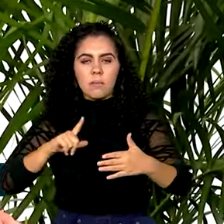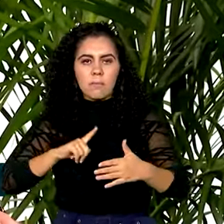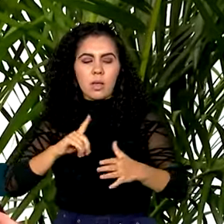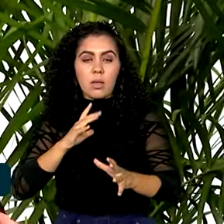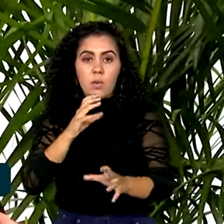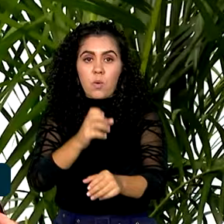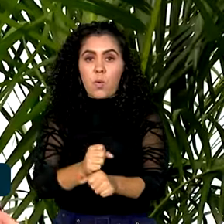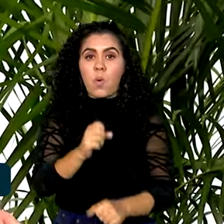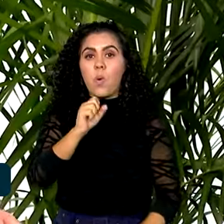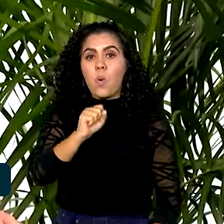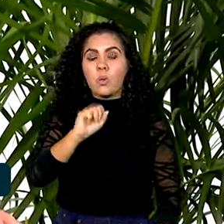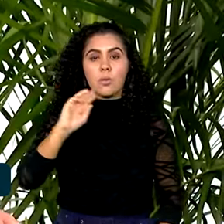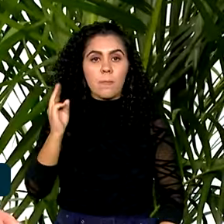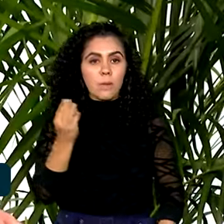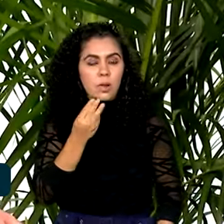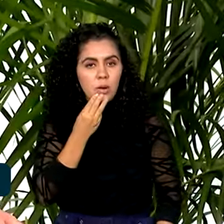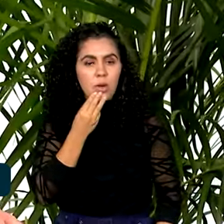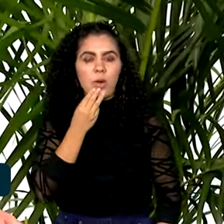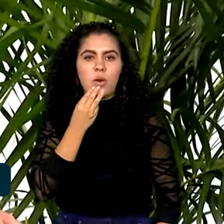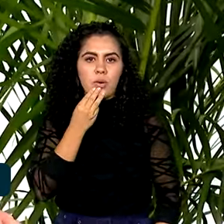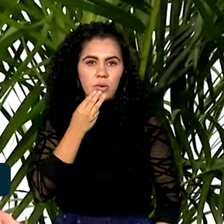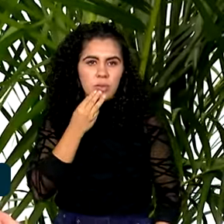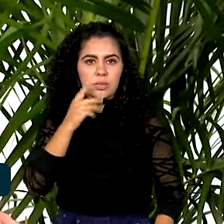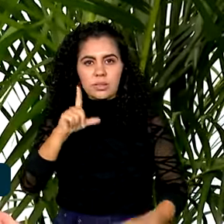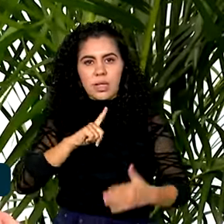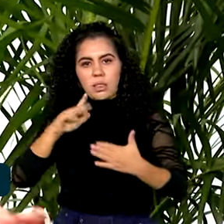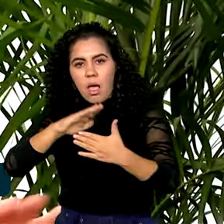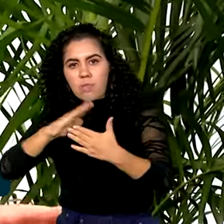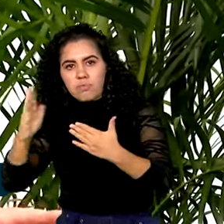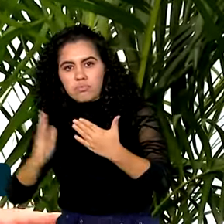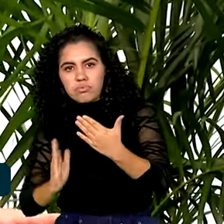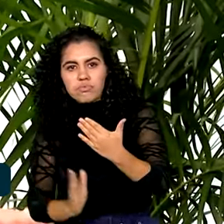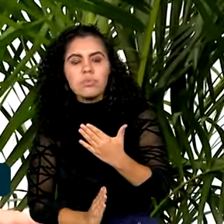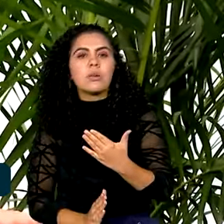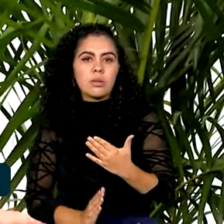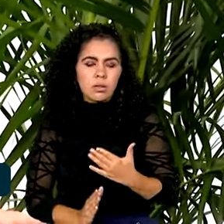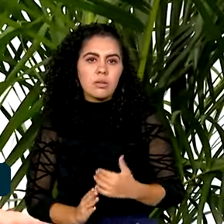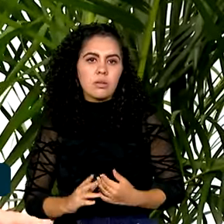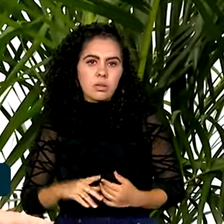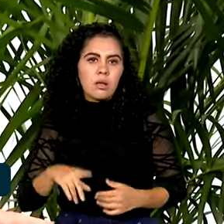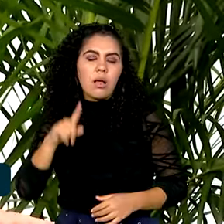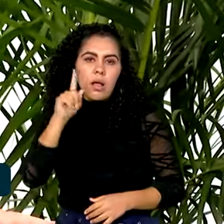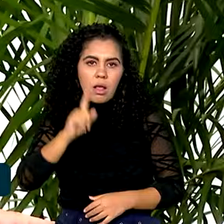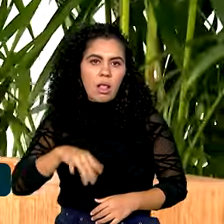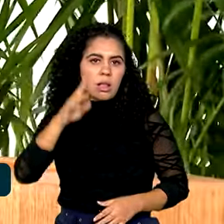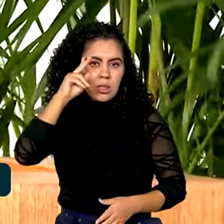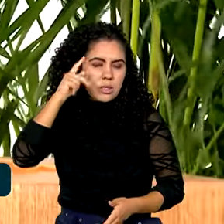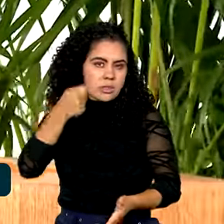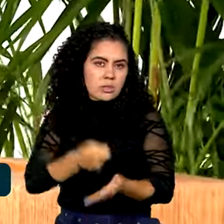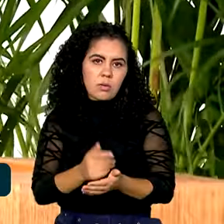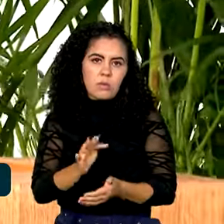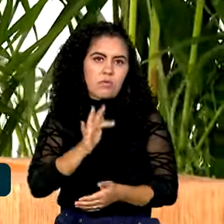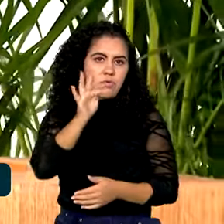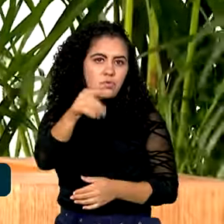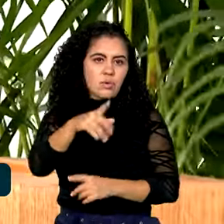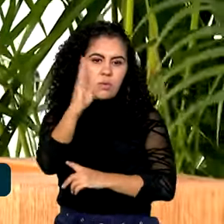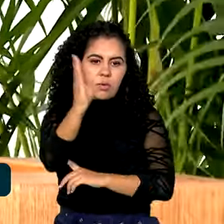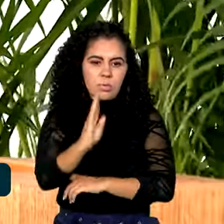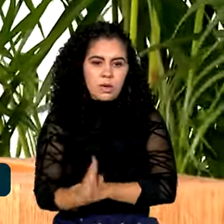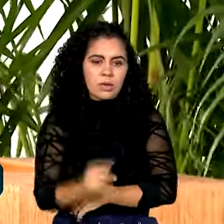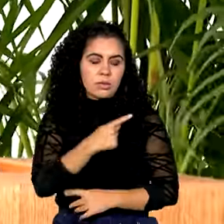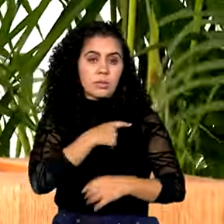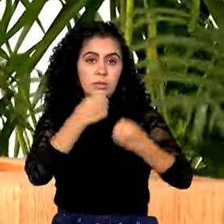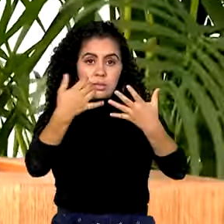tem 8 milhões e meio de quilômetros de costa, são absolutamente decisivos para o futuro do Brasil. É o Brasil se